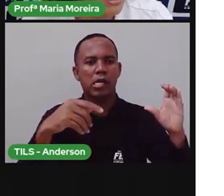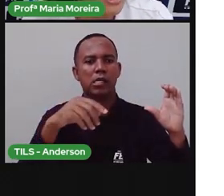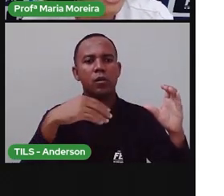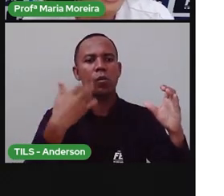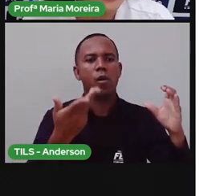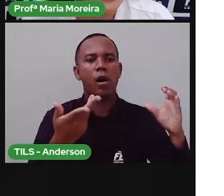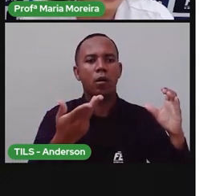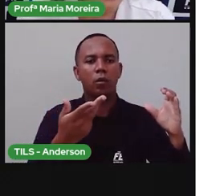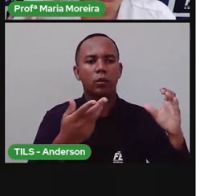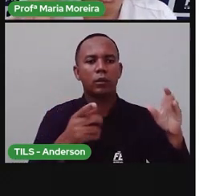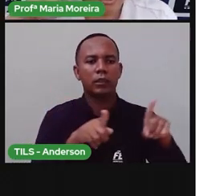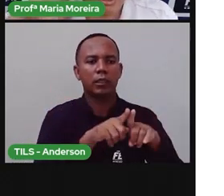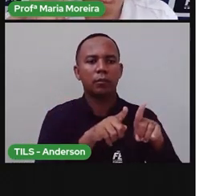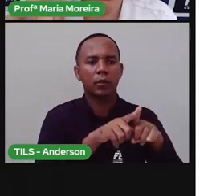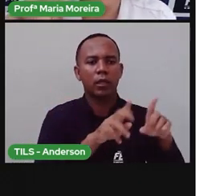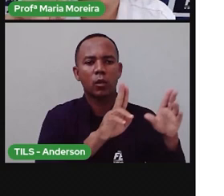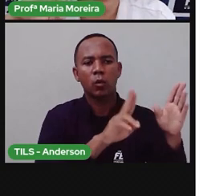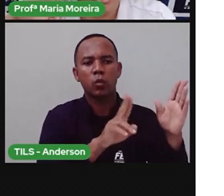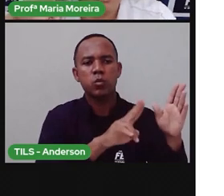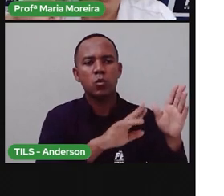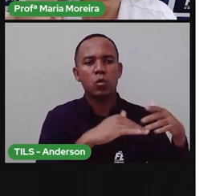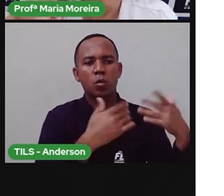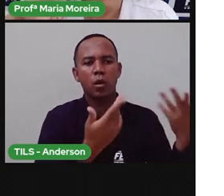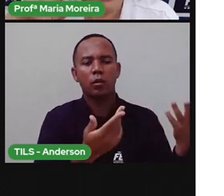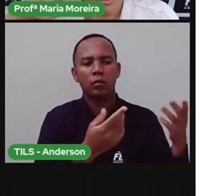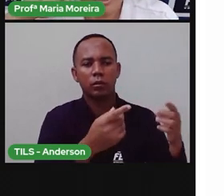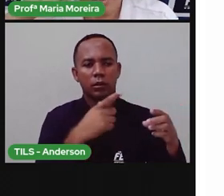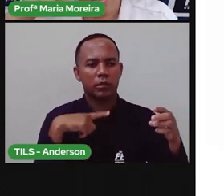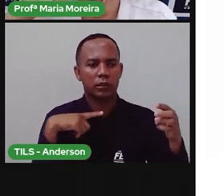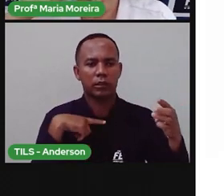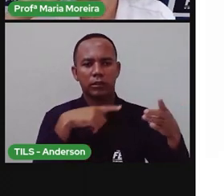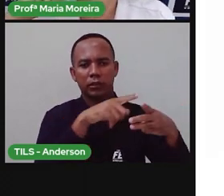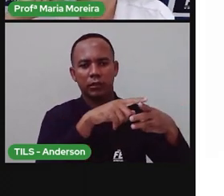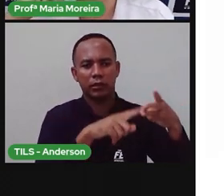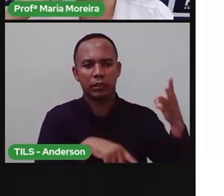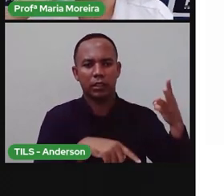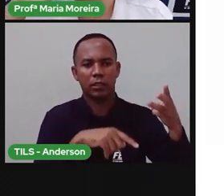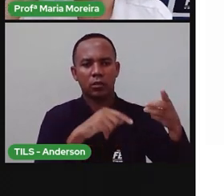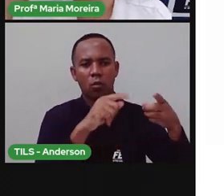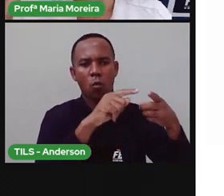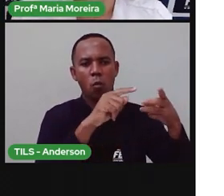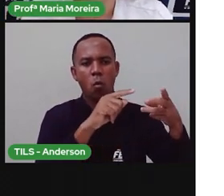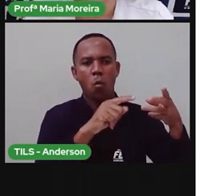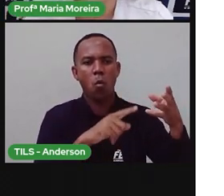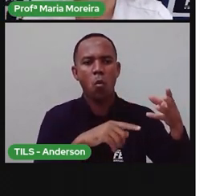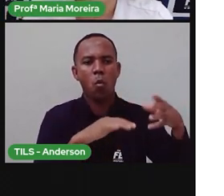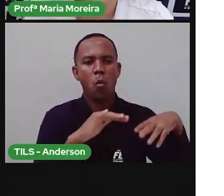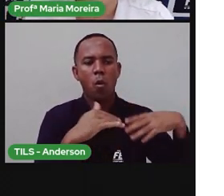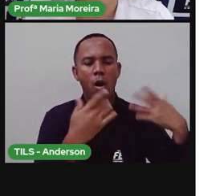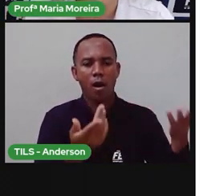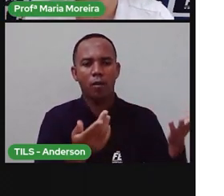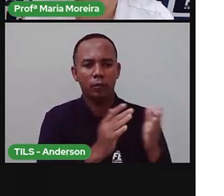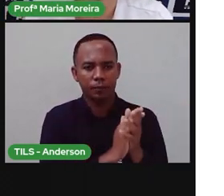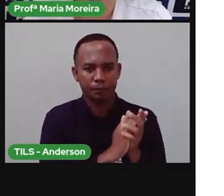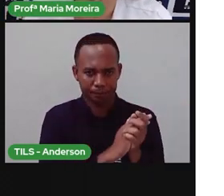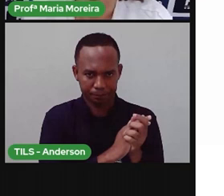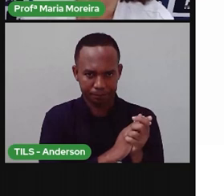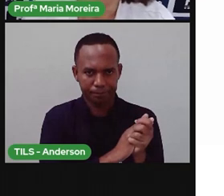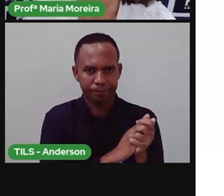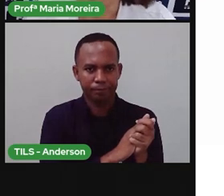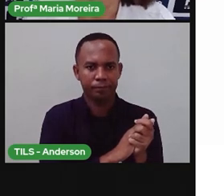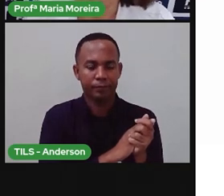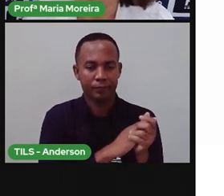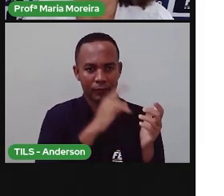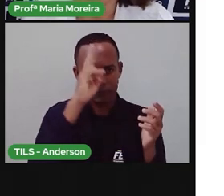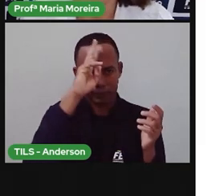A PRO falou aqui. Existiam três coisas, é isso? Três camadas. E qual seria, na verdade, essa camada gasosa?